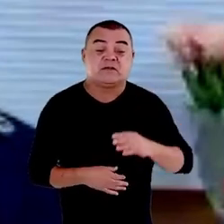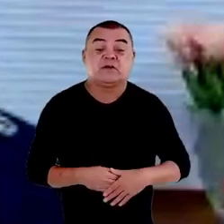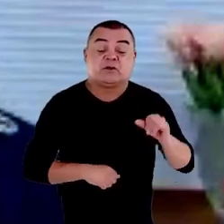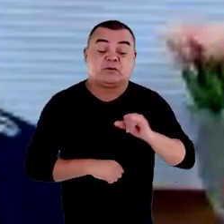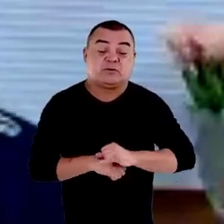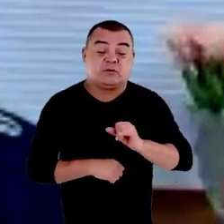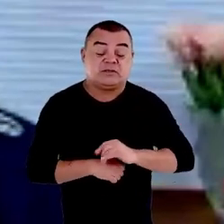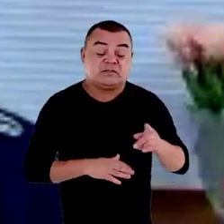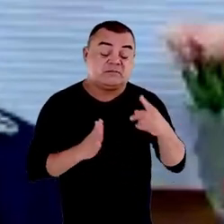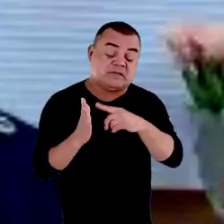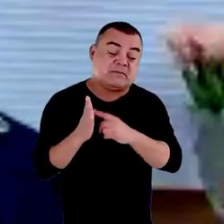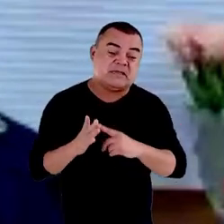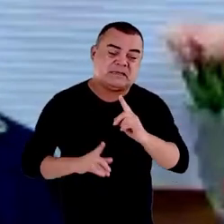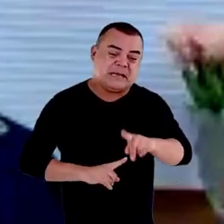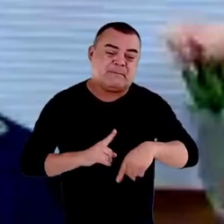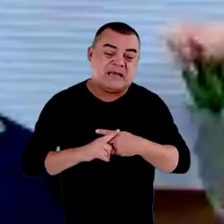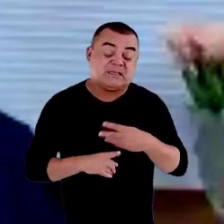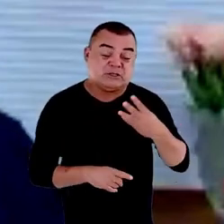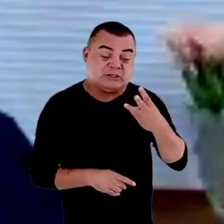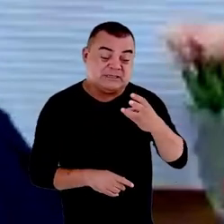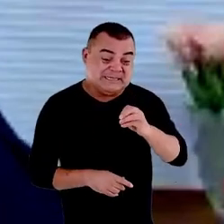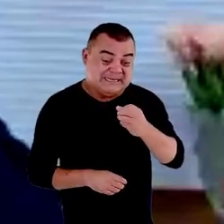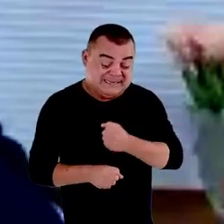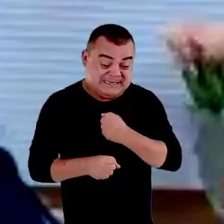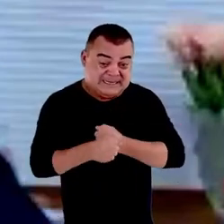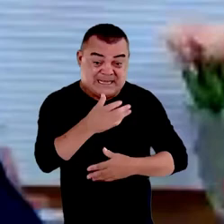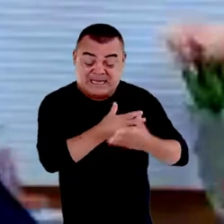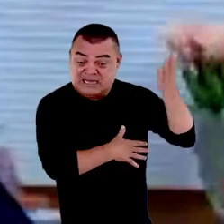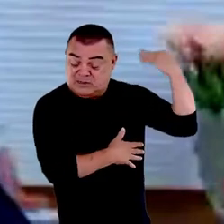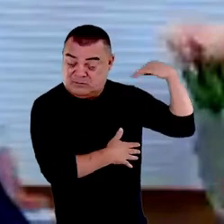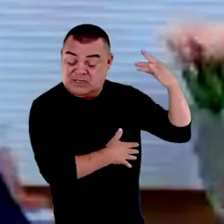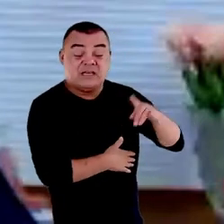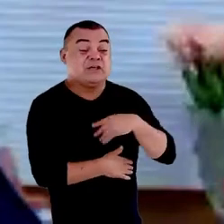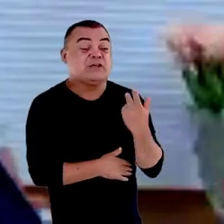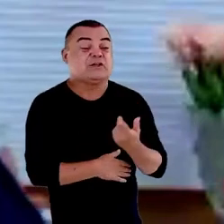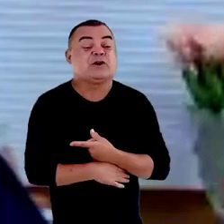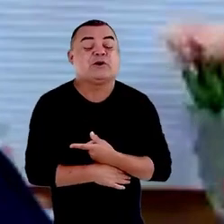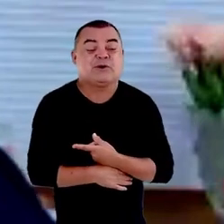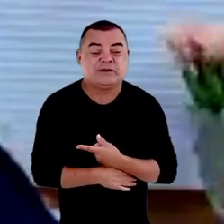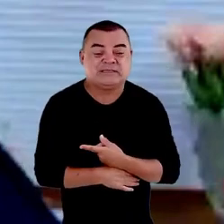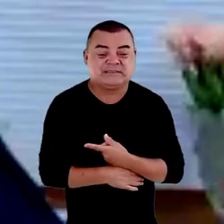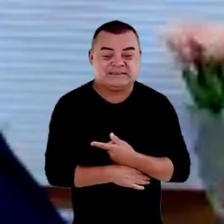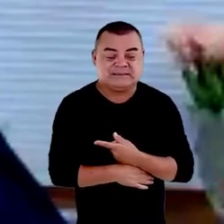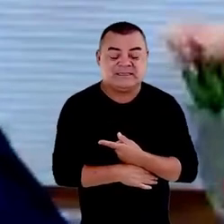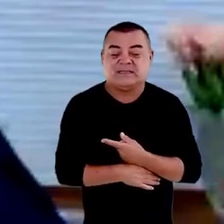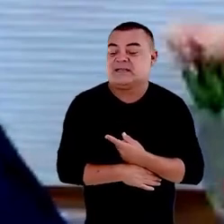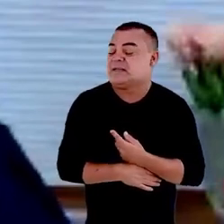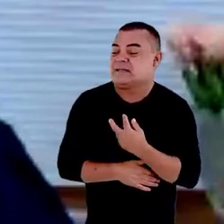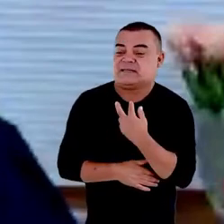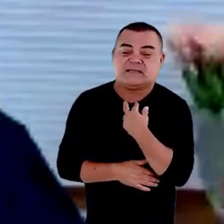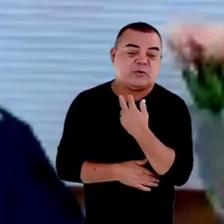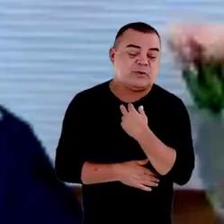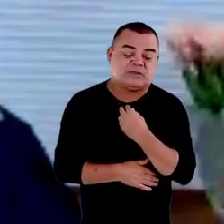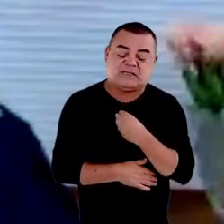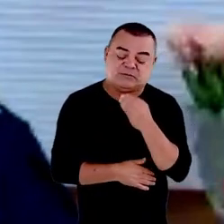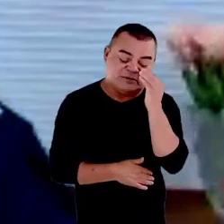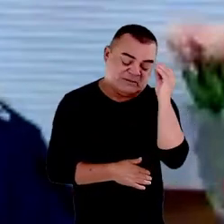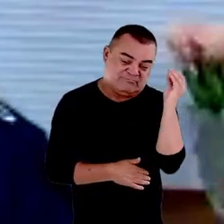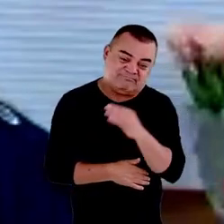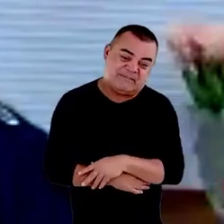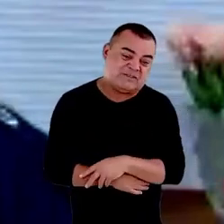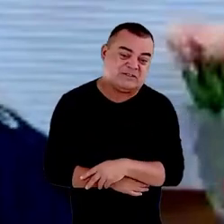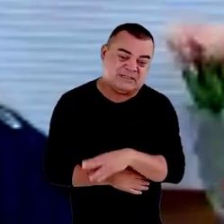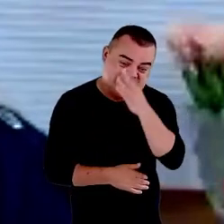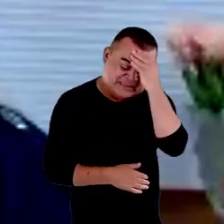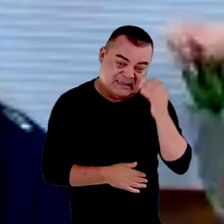mais de 30 anos e que nós de forma incansável deles não podemos desistir então fica